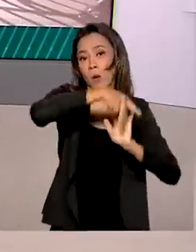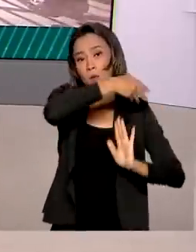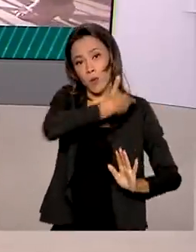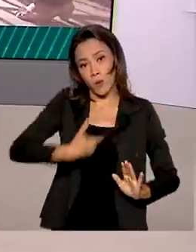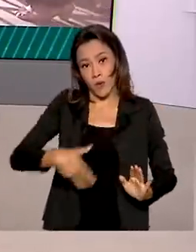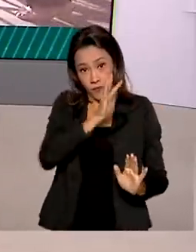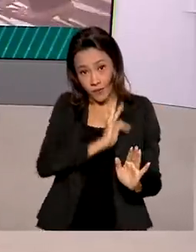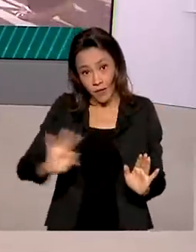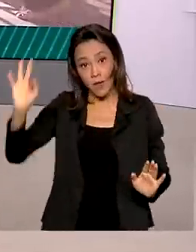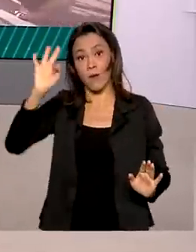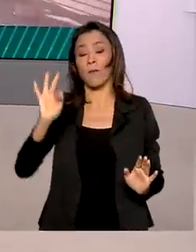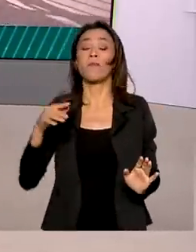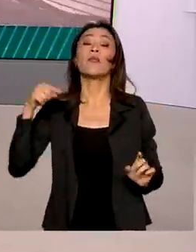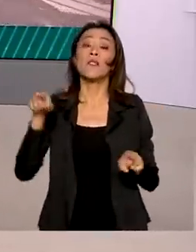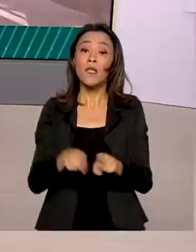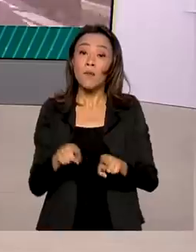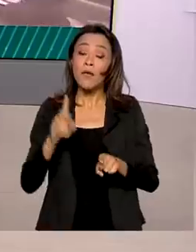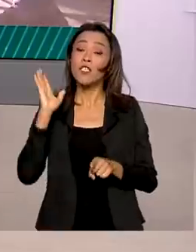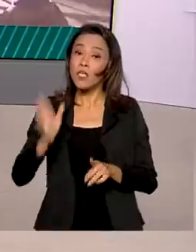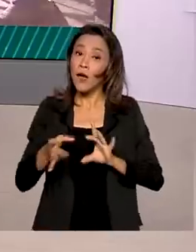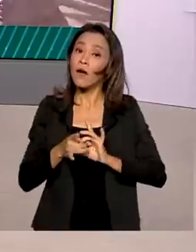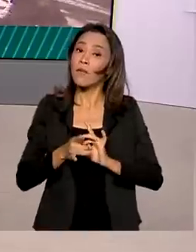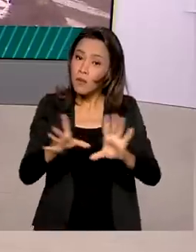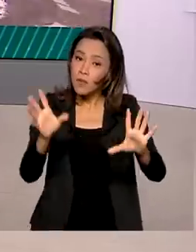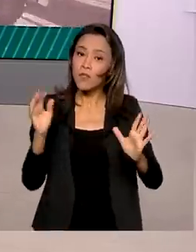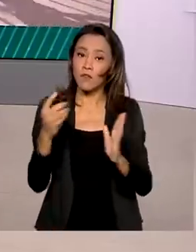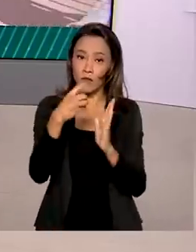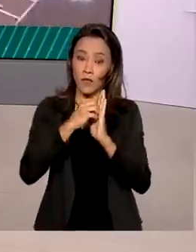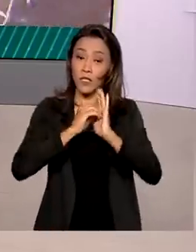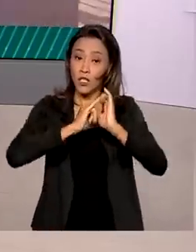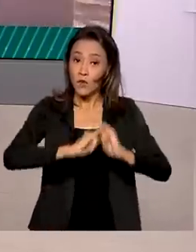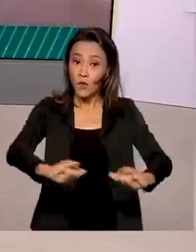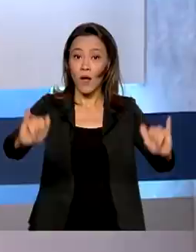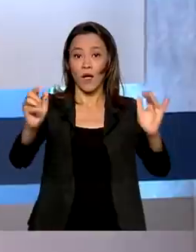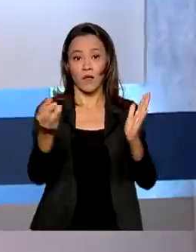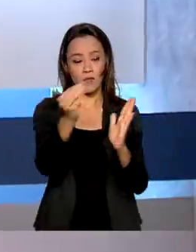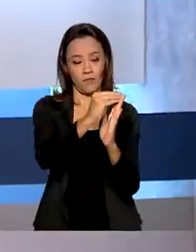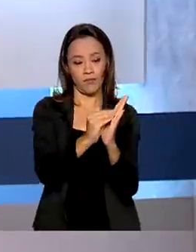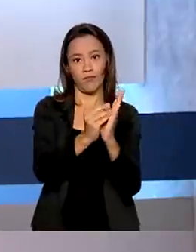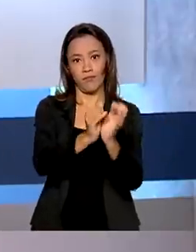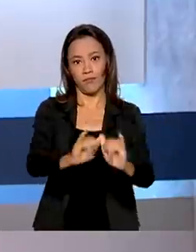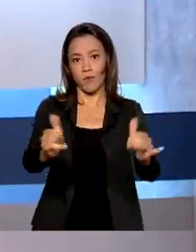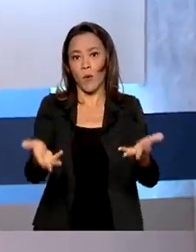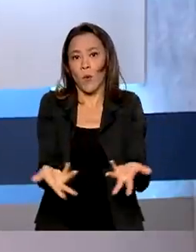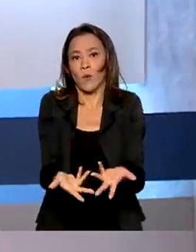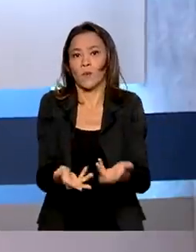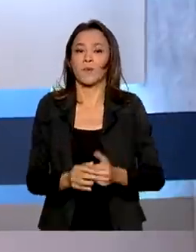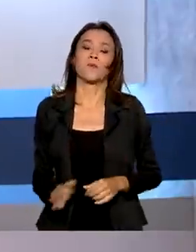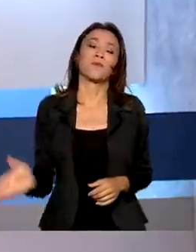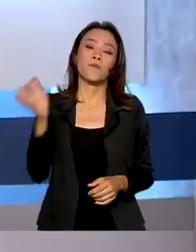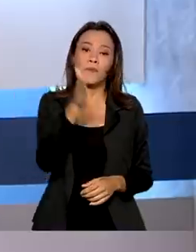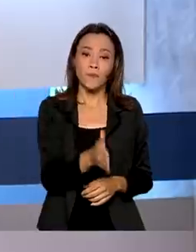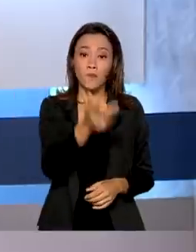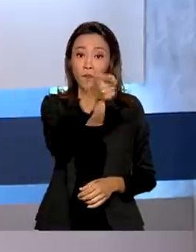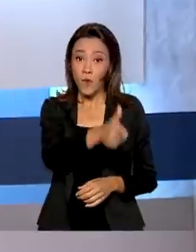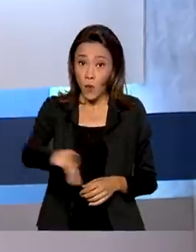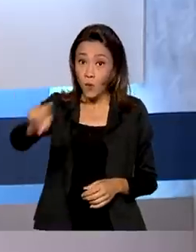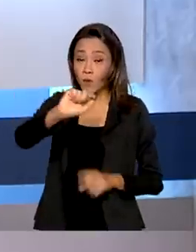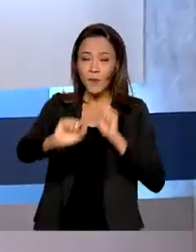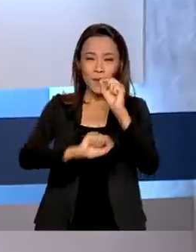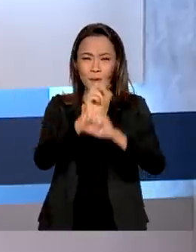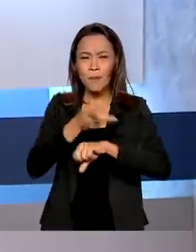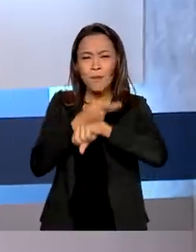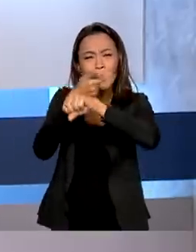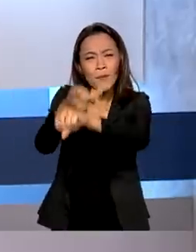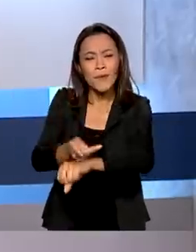União. A autorização também foi publicada no Diário Oficial da União de hoje. O assunto agora é a busca pela casa própria.